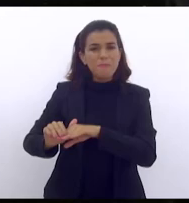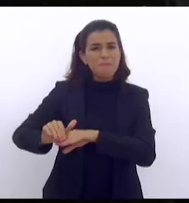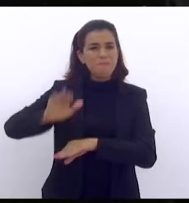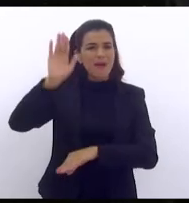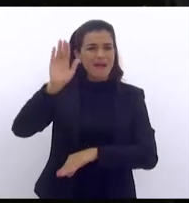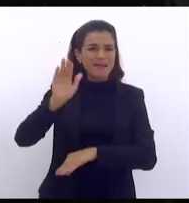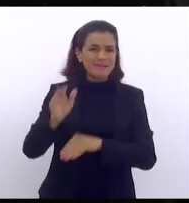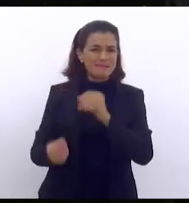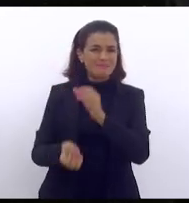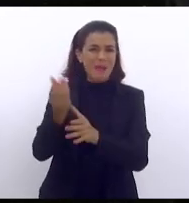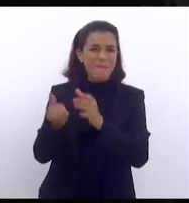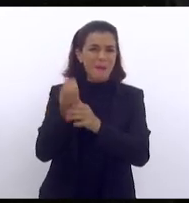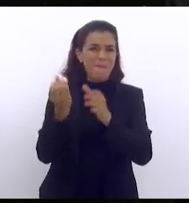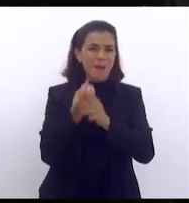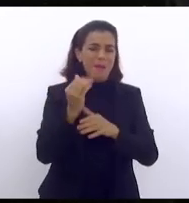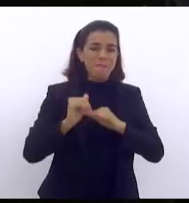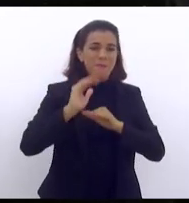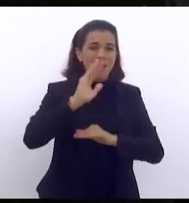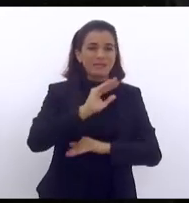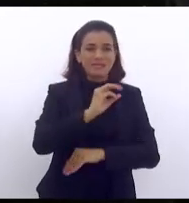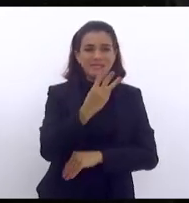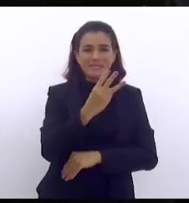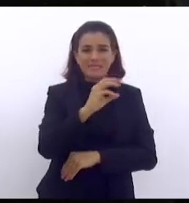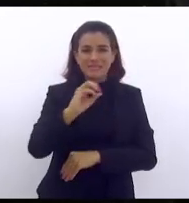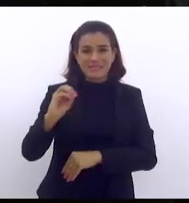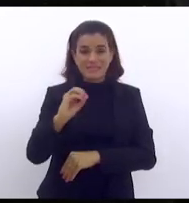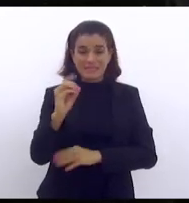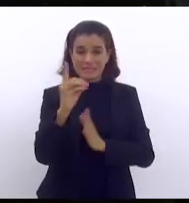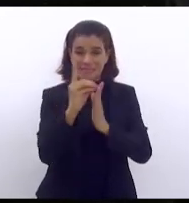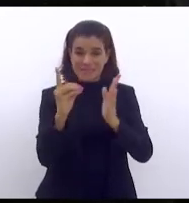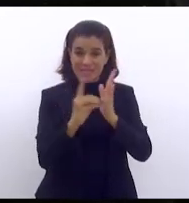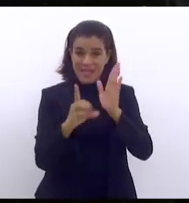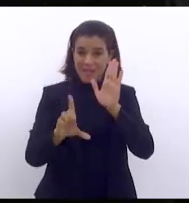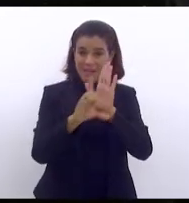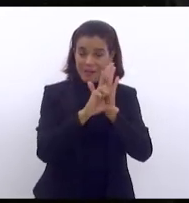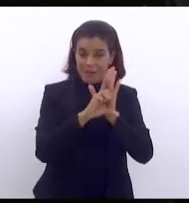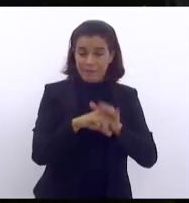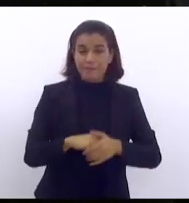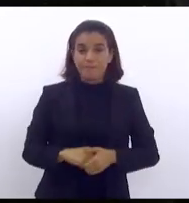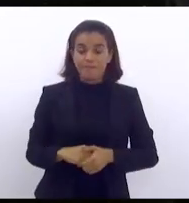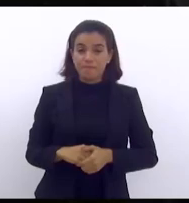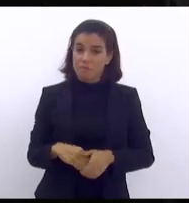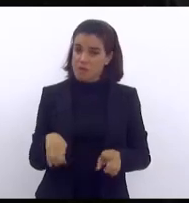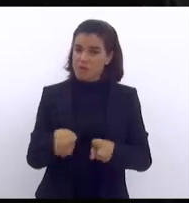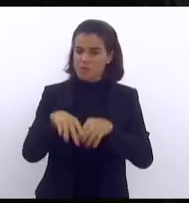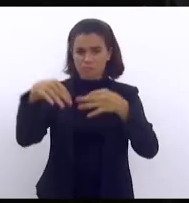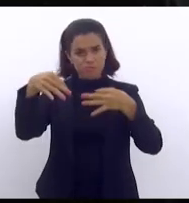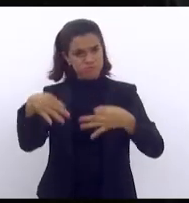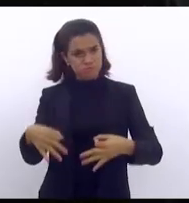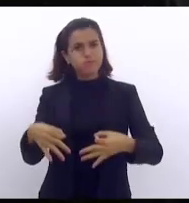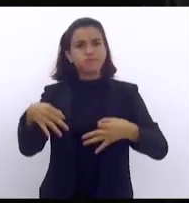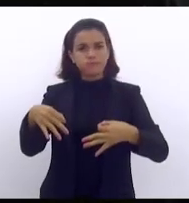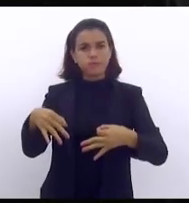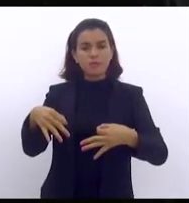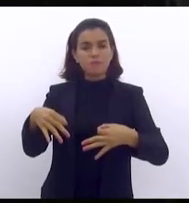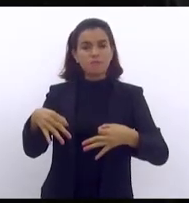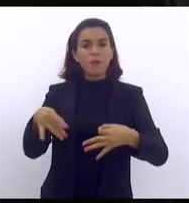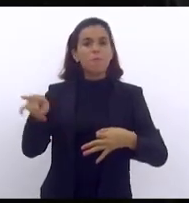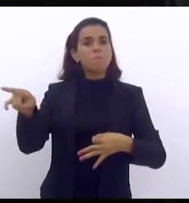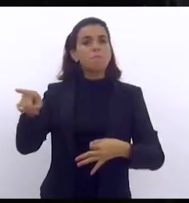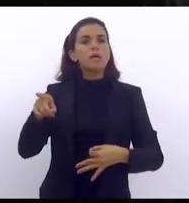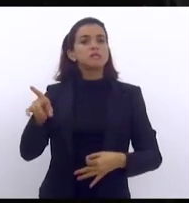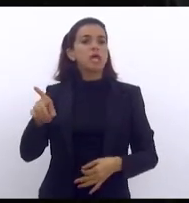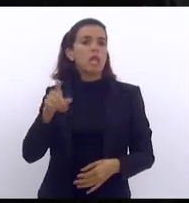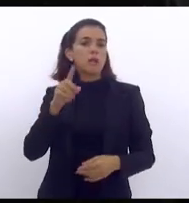decretos leis e o fez justiça seja feita não com caráter